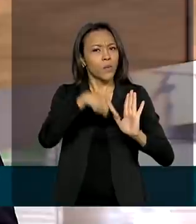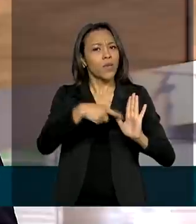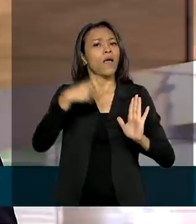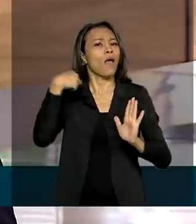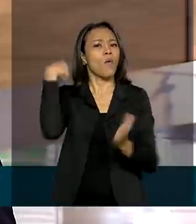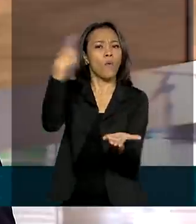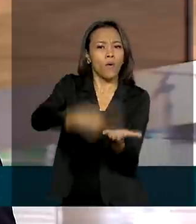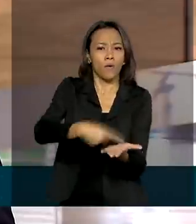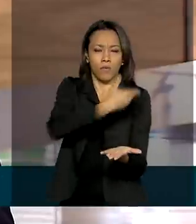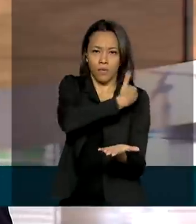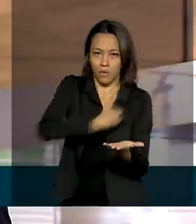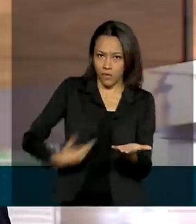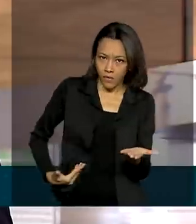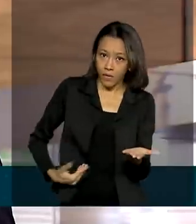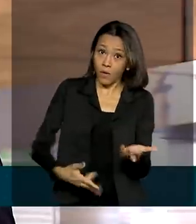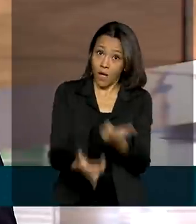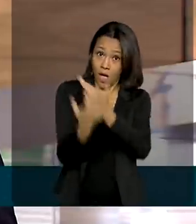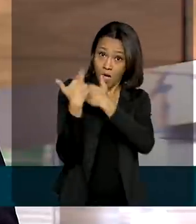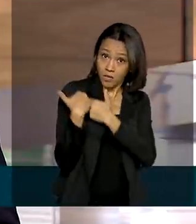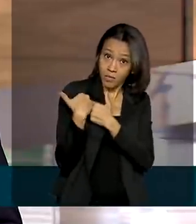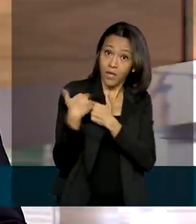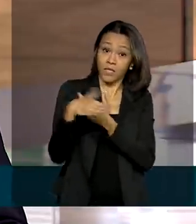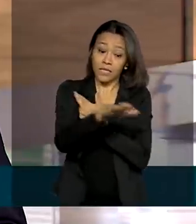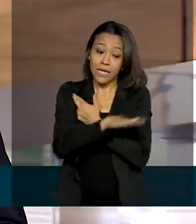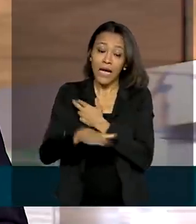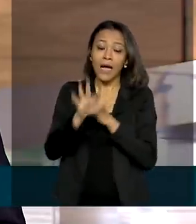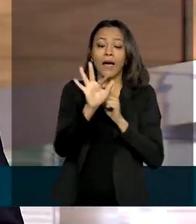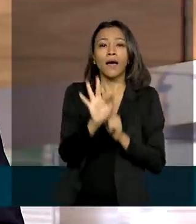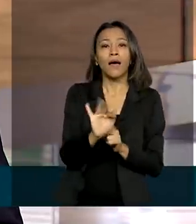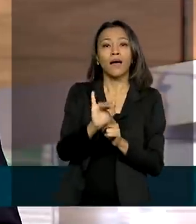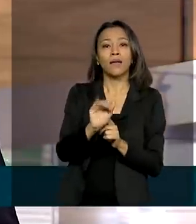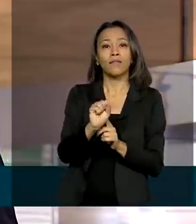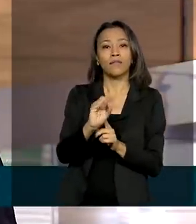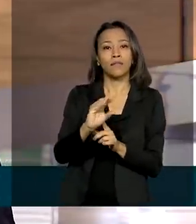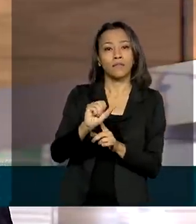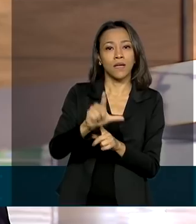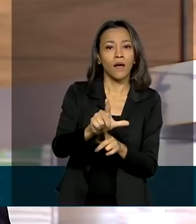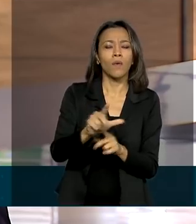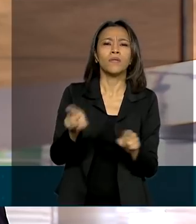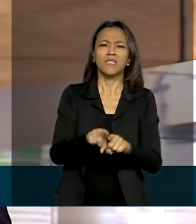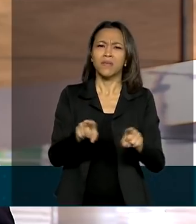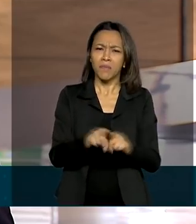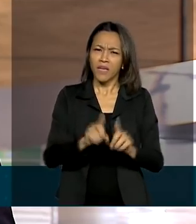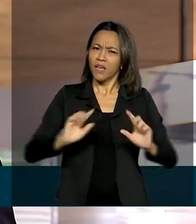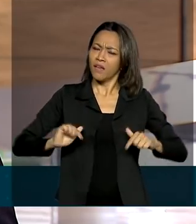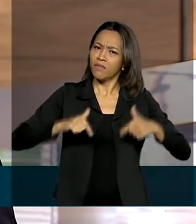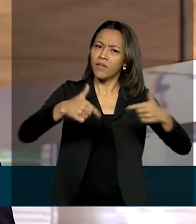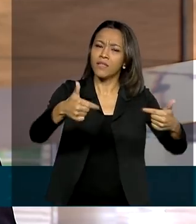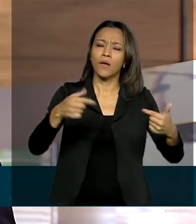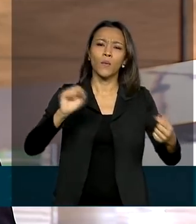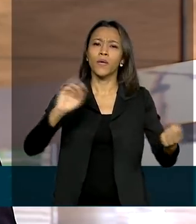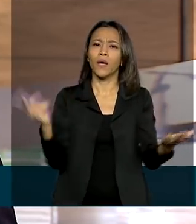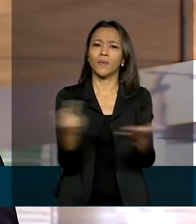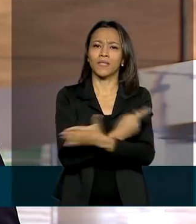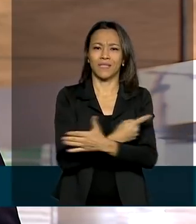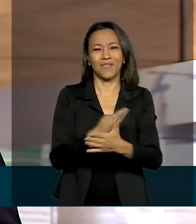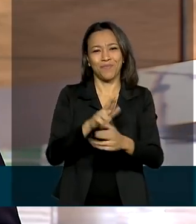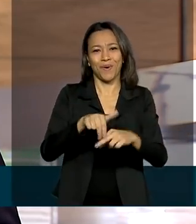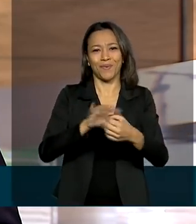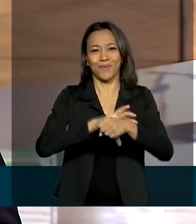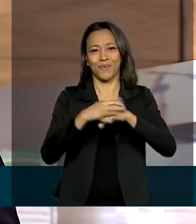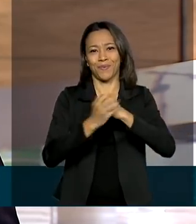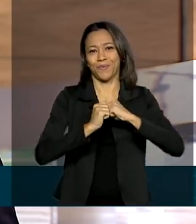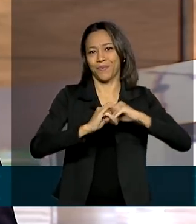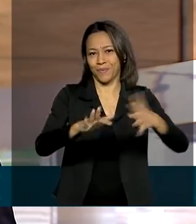responsabilidade fiscal e também com o enfrentamento da crise aí provocada, da crise econômica provocada pelo novo